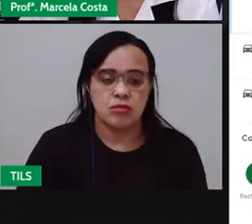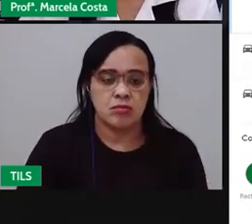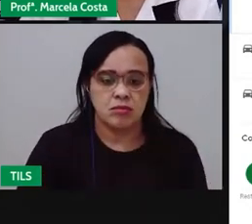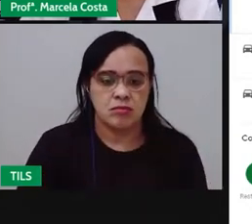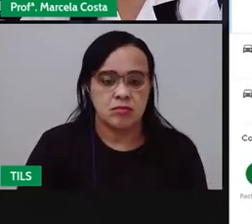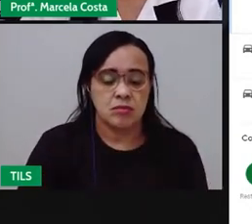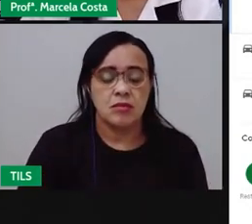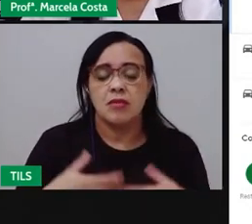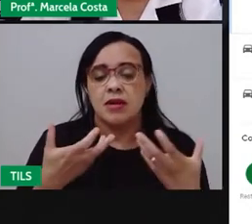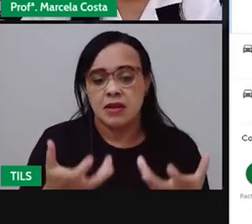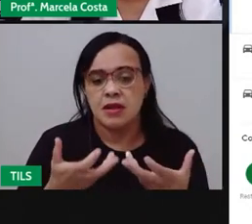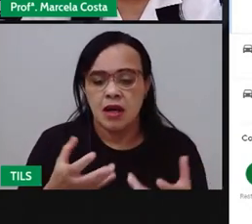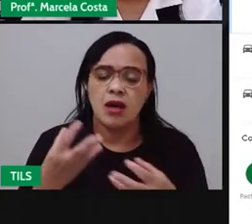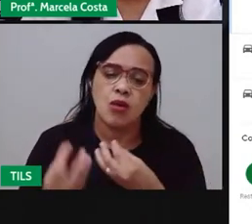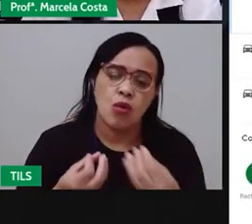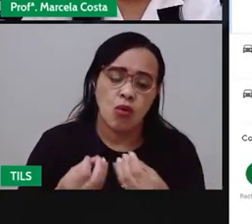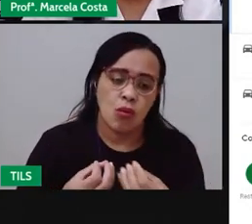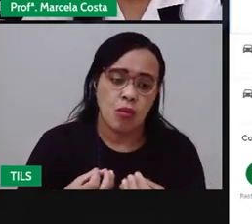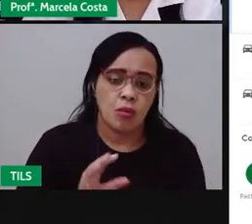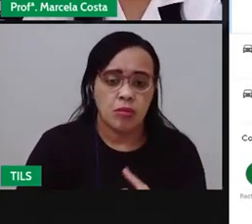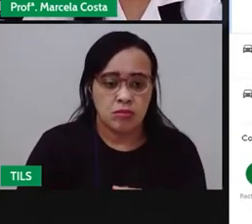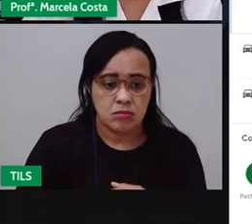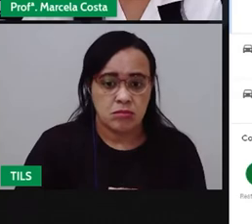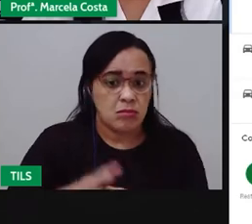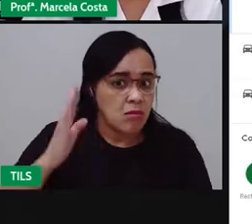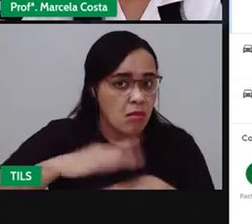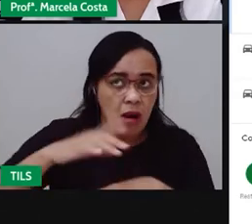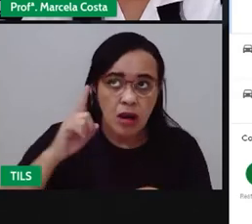satélite. Você vai clicar aqui, ó,